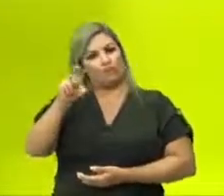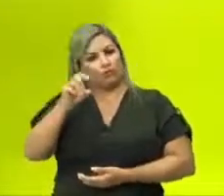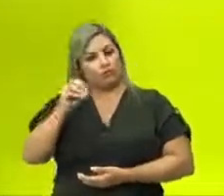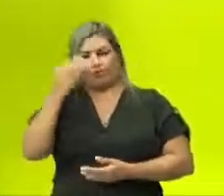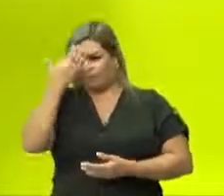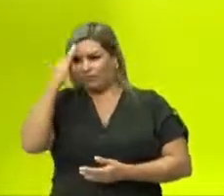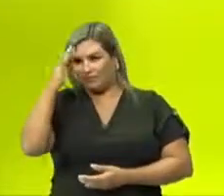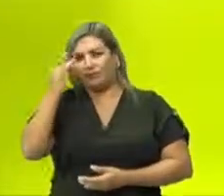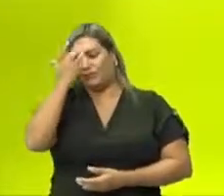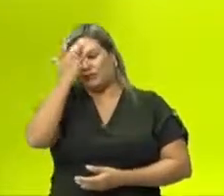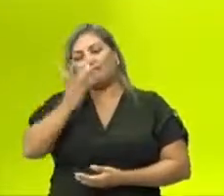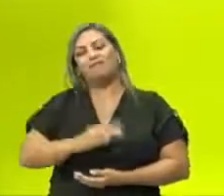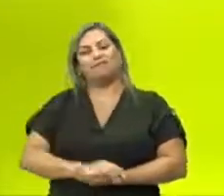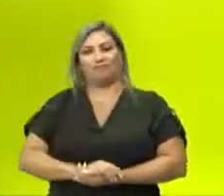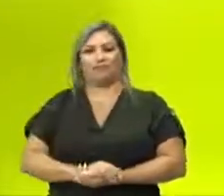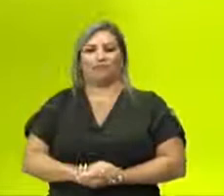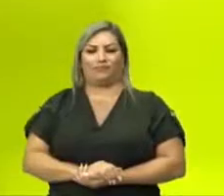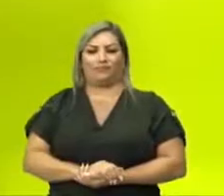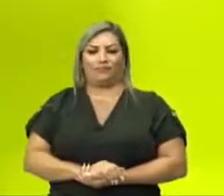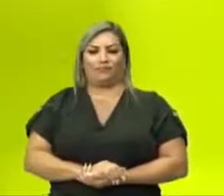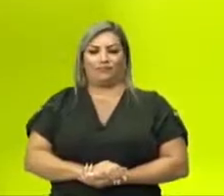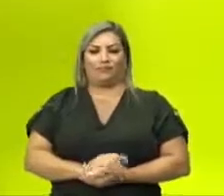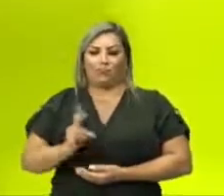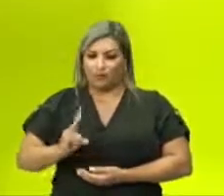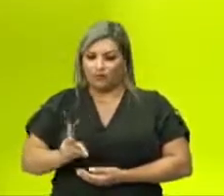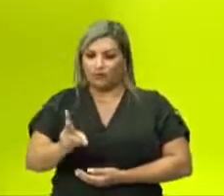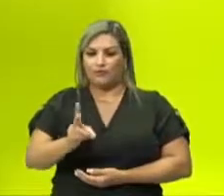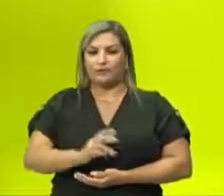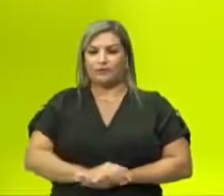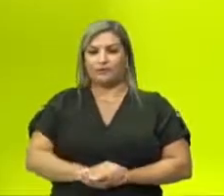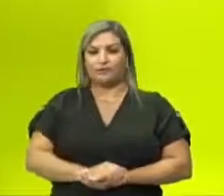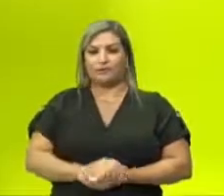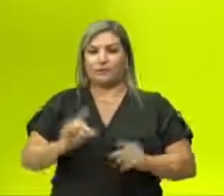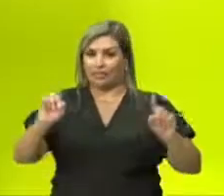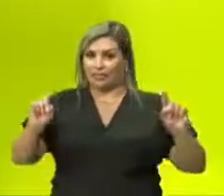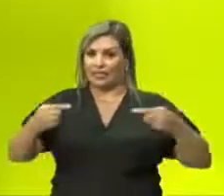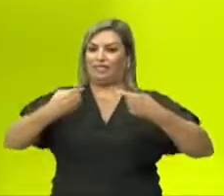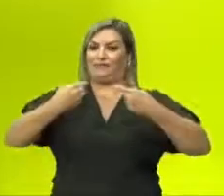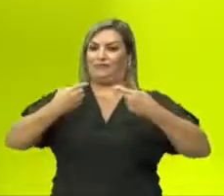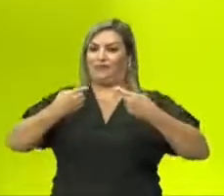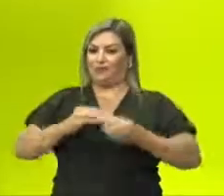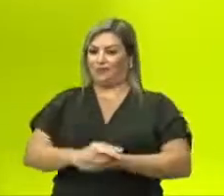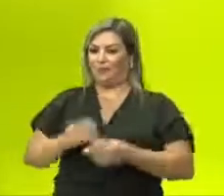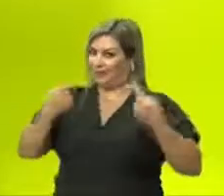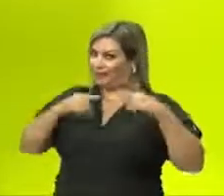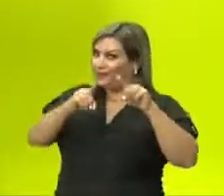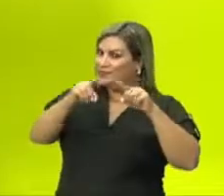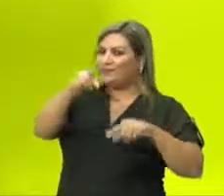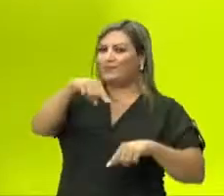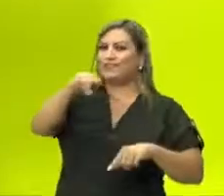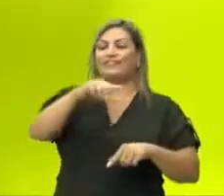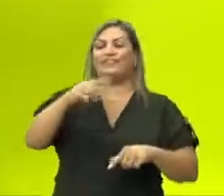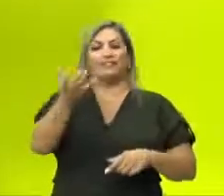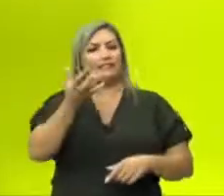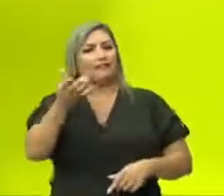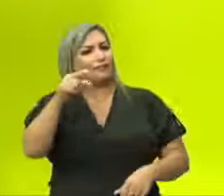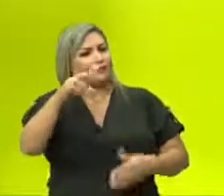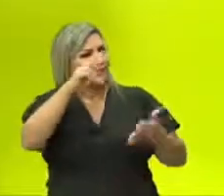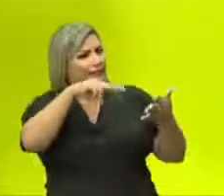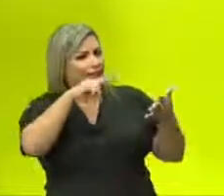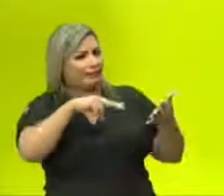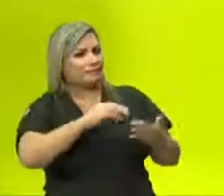Entendido? Fácil, não fácil? Então, vamos lá. Desafio. Desafio. Eu quero que você